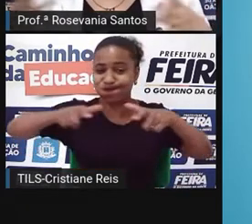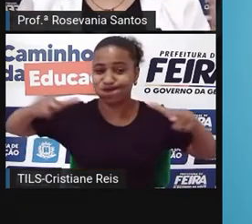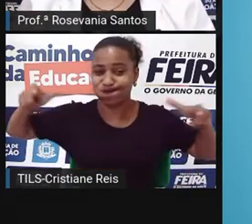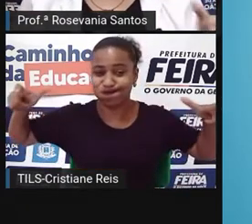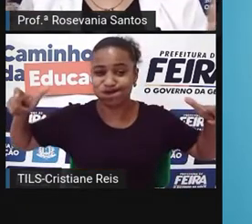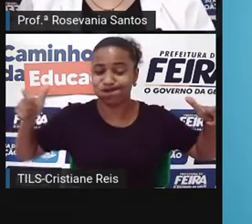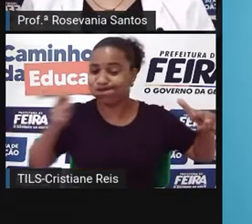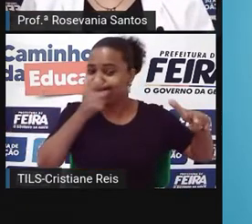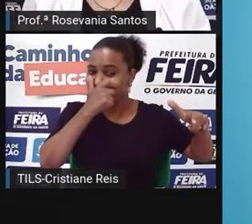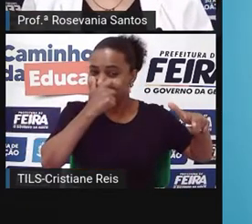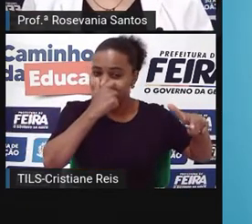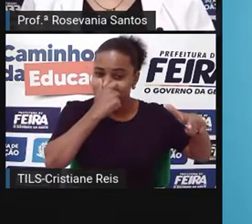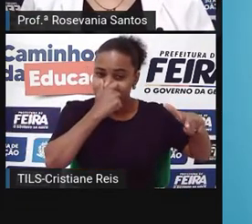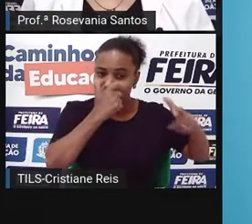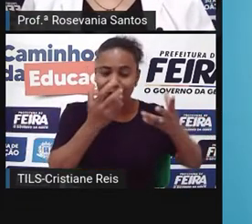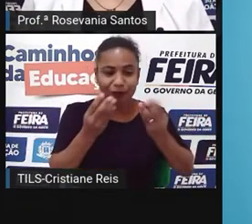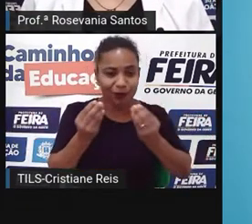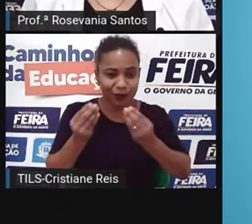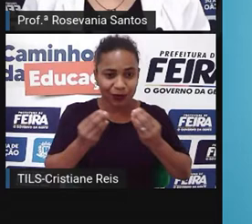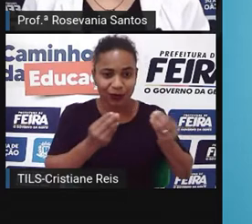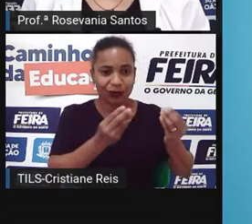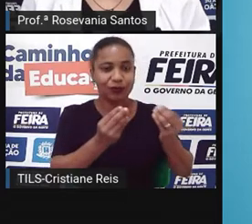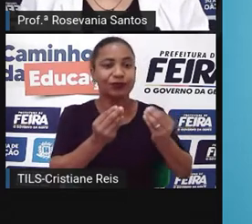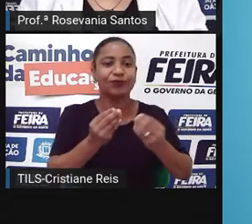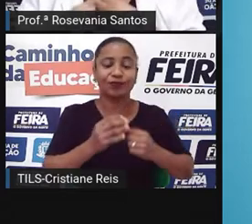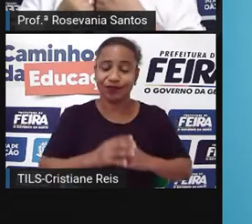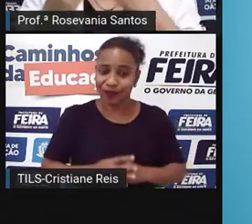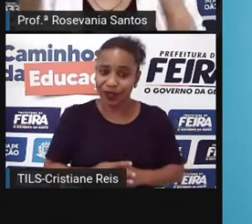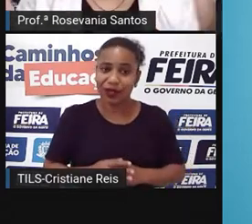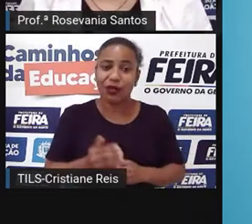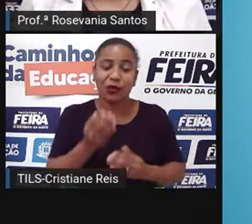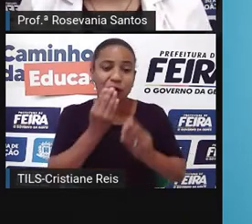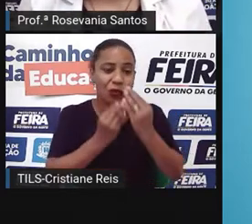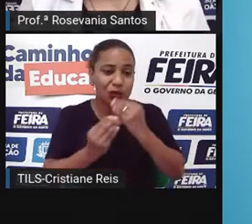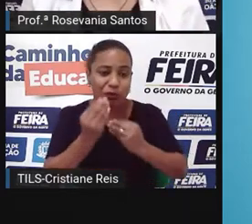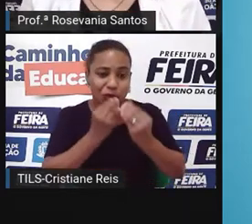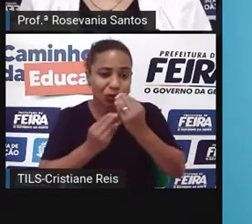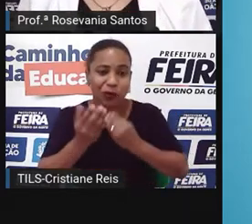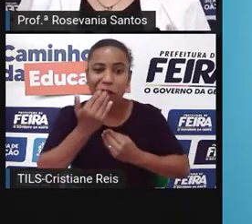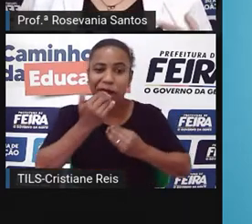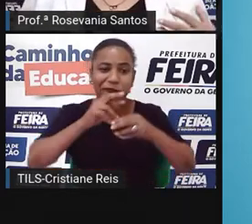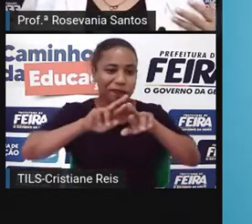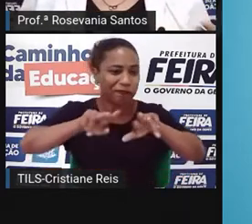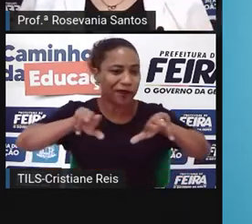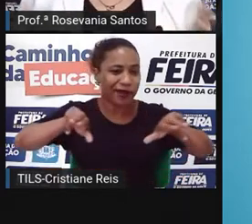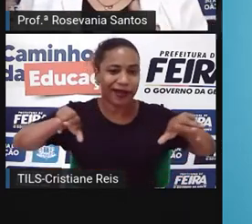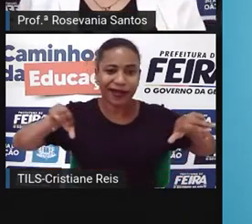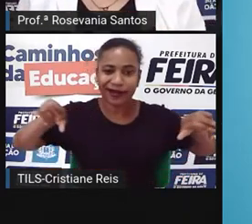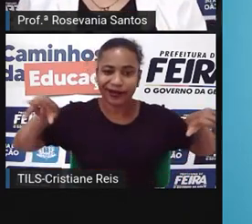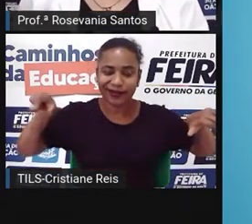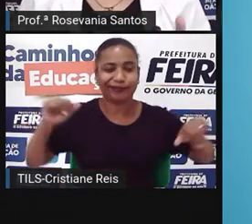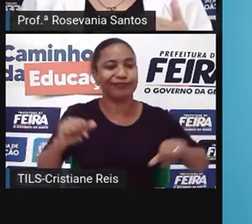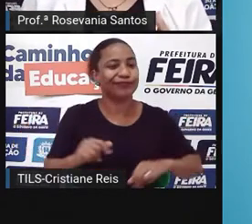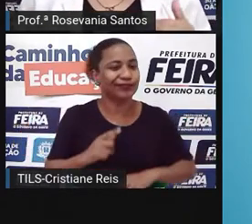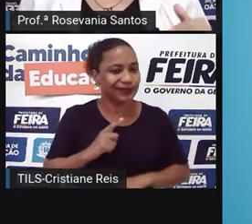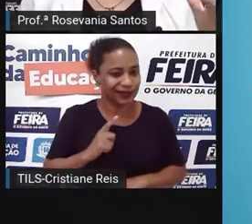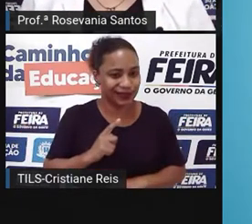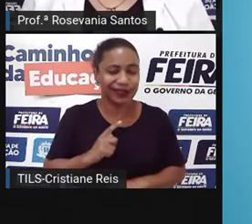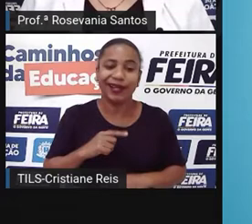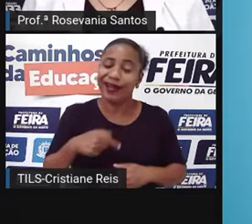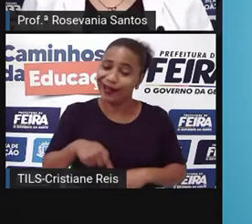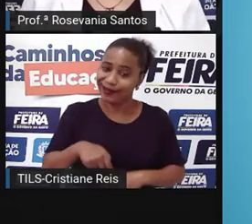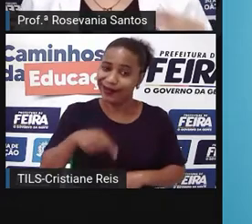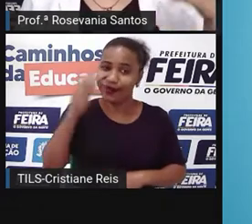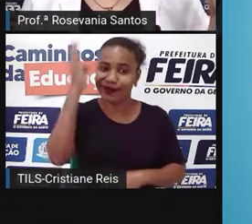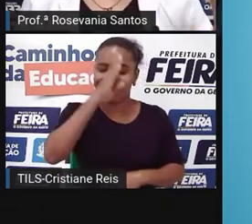muita gente, bora dizer assim, nesse mesmo espaço, eles praticamente comem de tudo, a gente ocidental não está muito